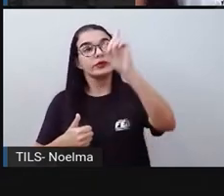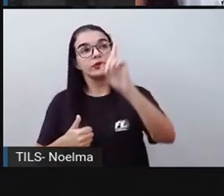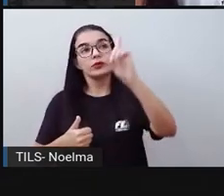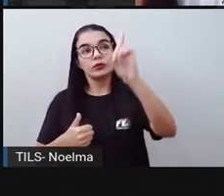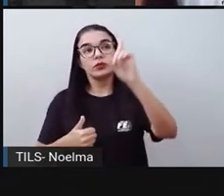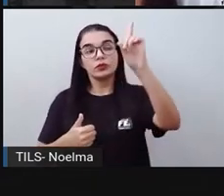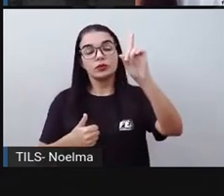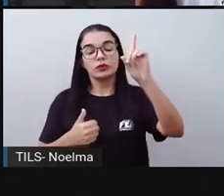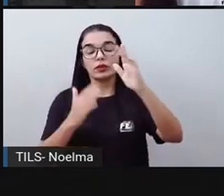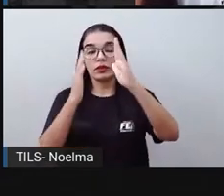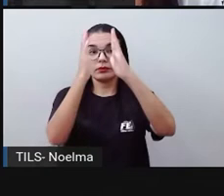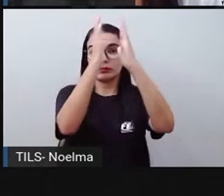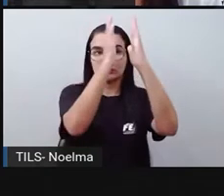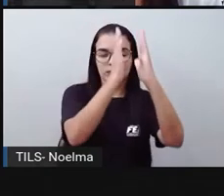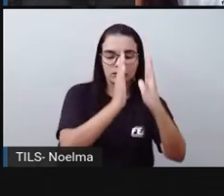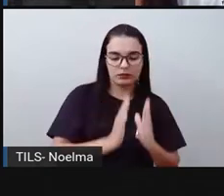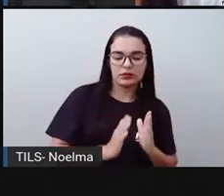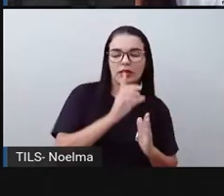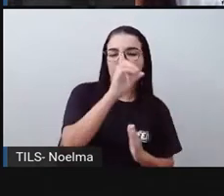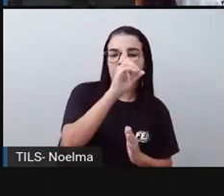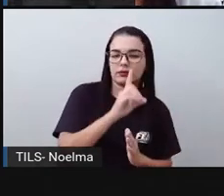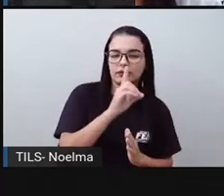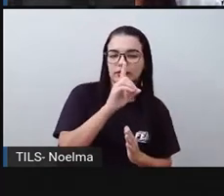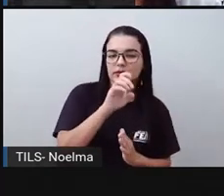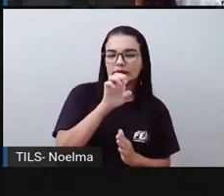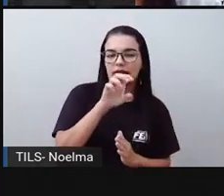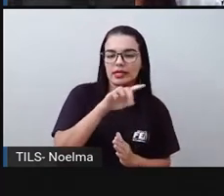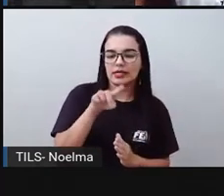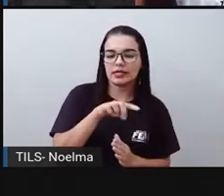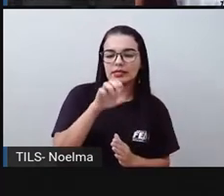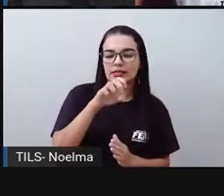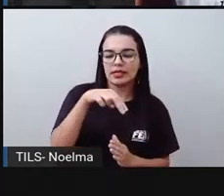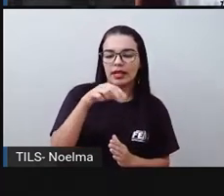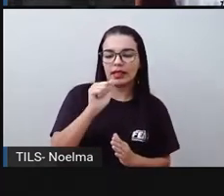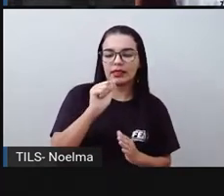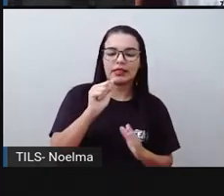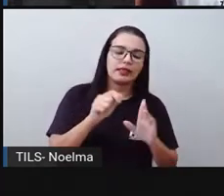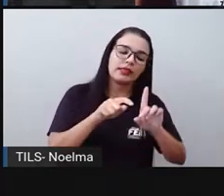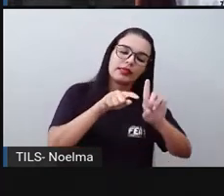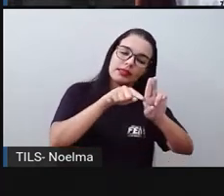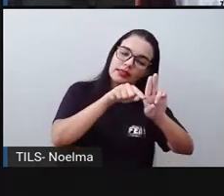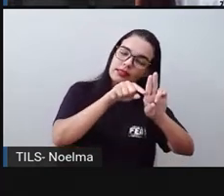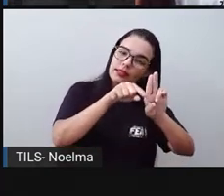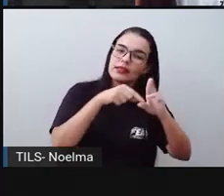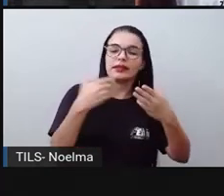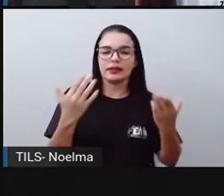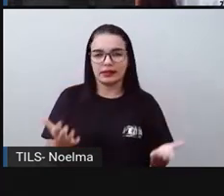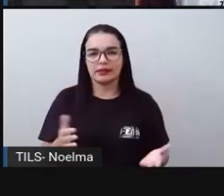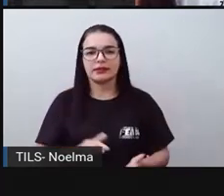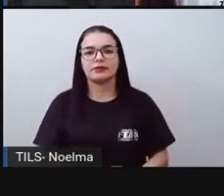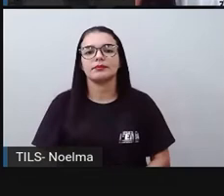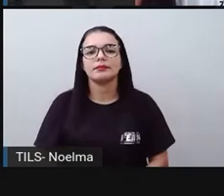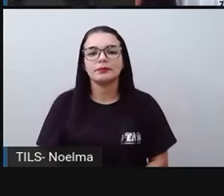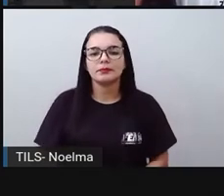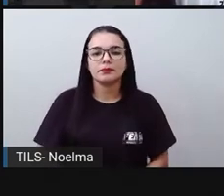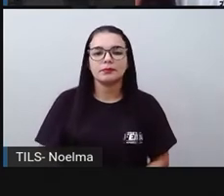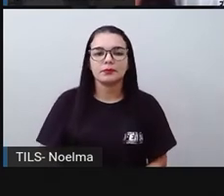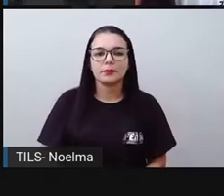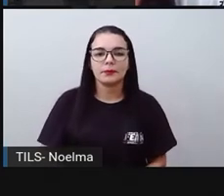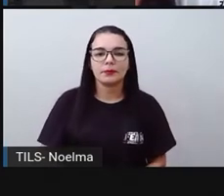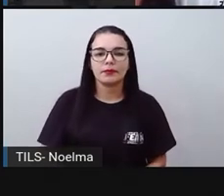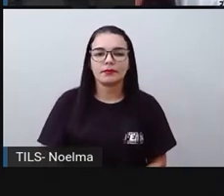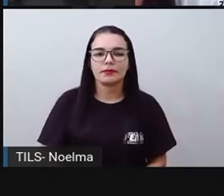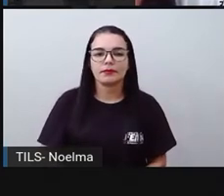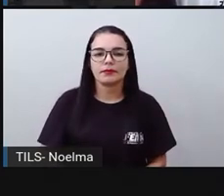ele vai para a fila das dezenas, entenderam? Então 1 mais 4 mais 3, que vai dar